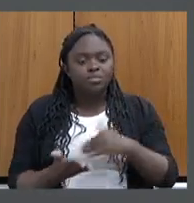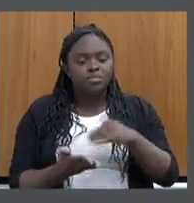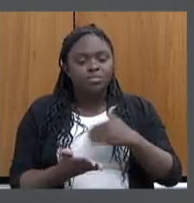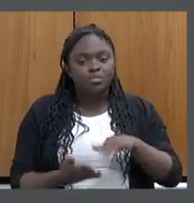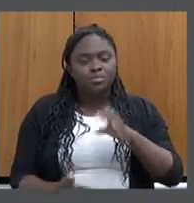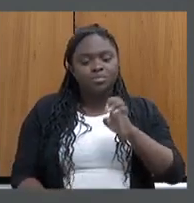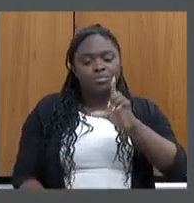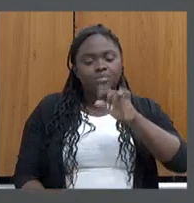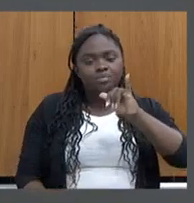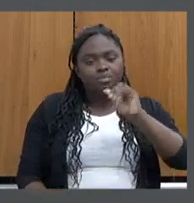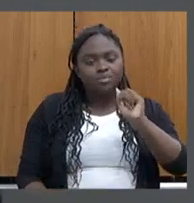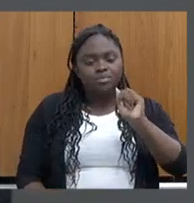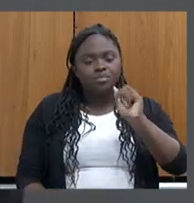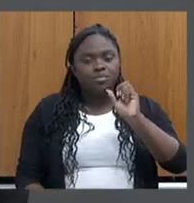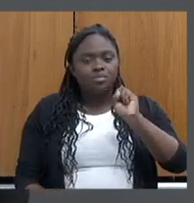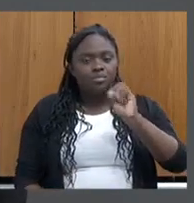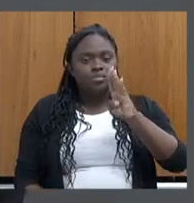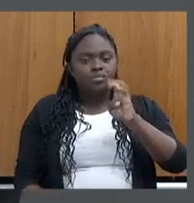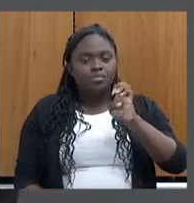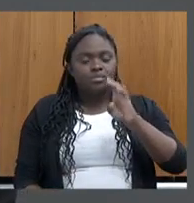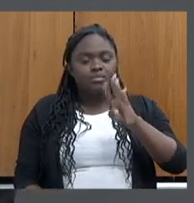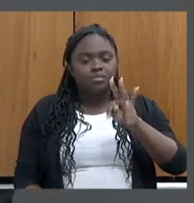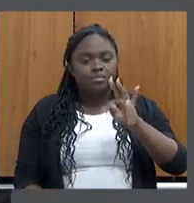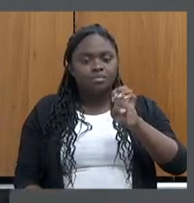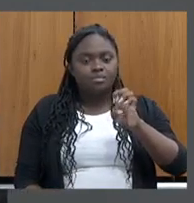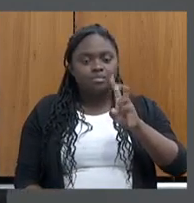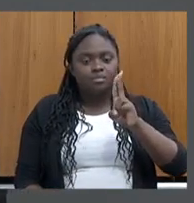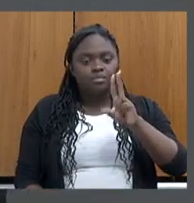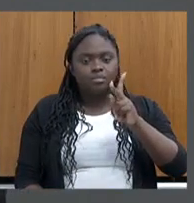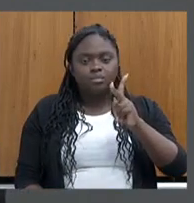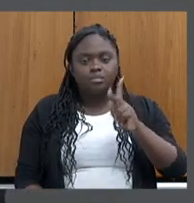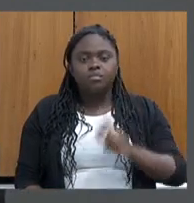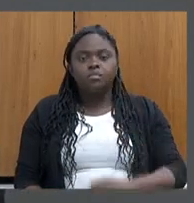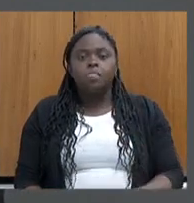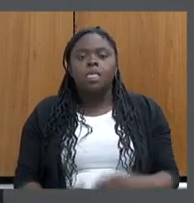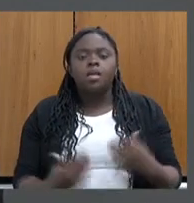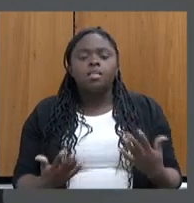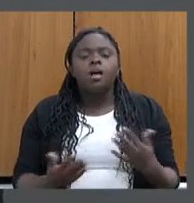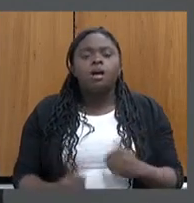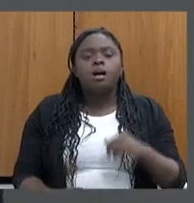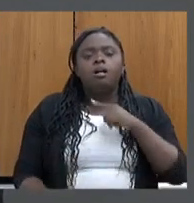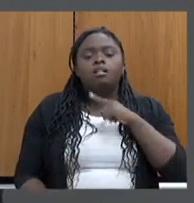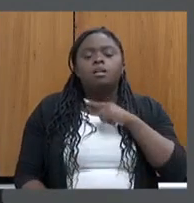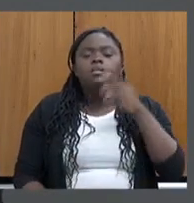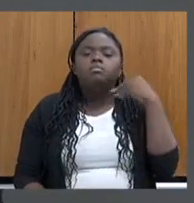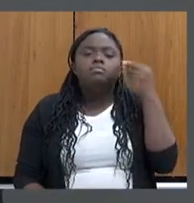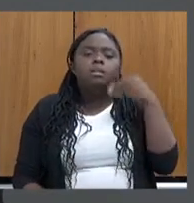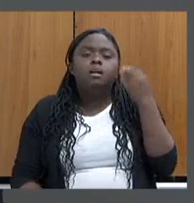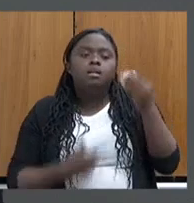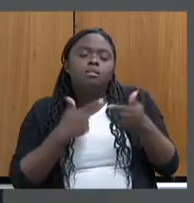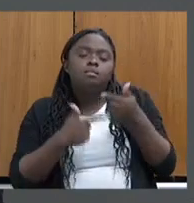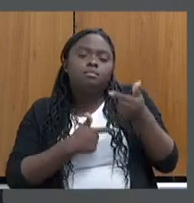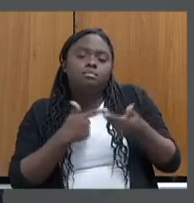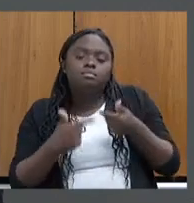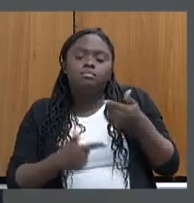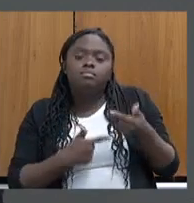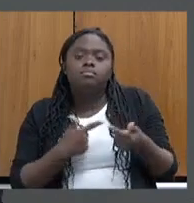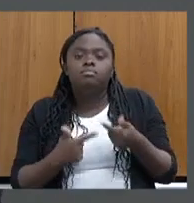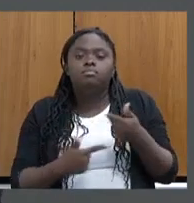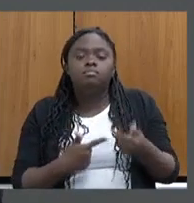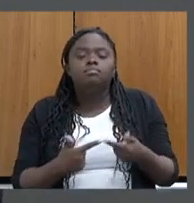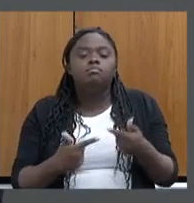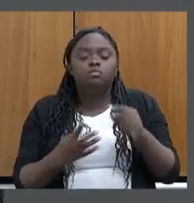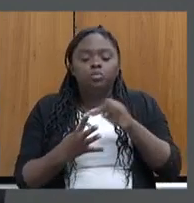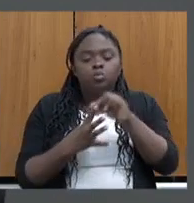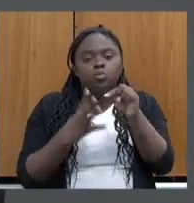Secretária, o que eu tenho mesmo a trazer nessa experiência e nesse trabalho de os